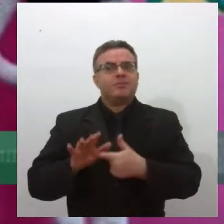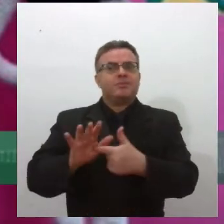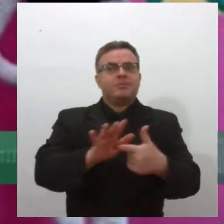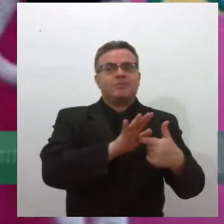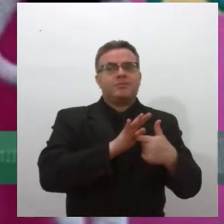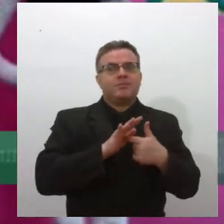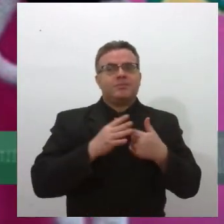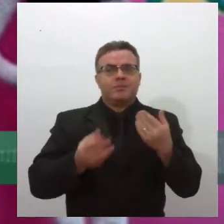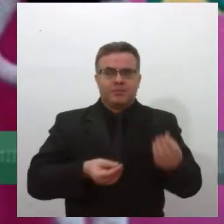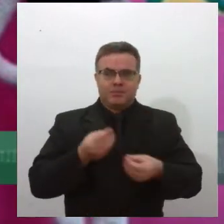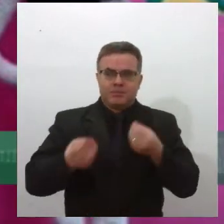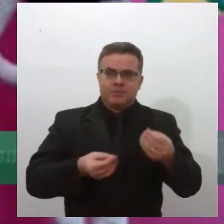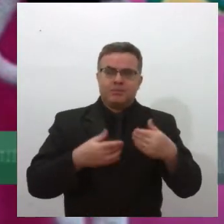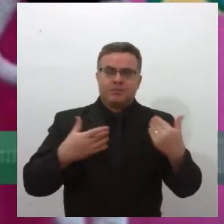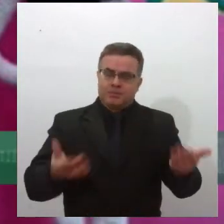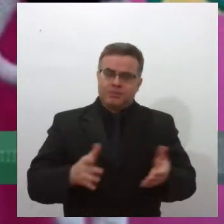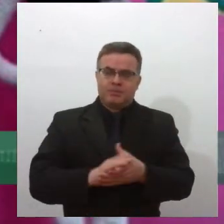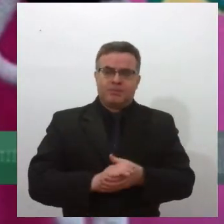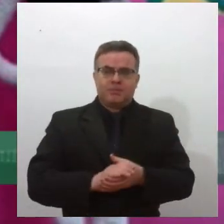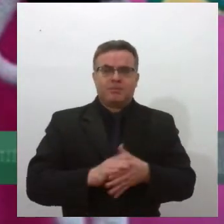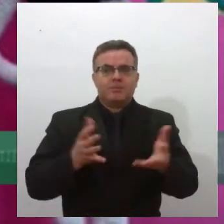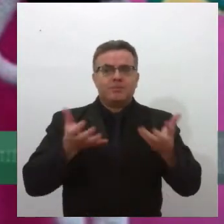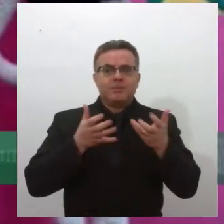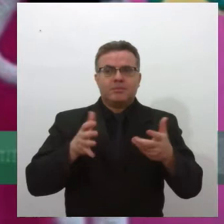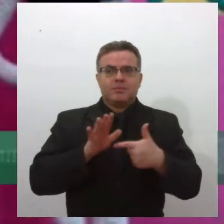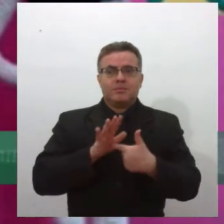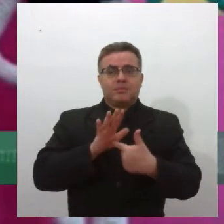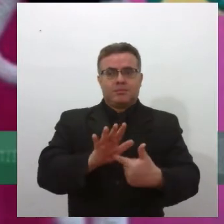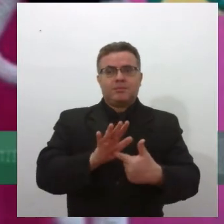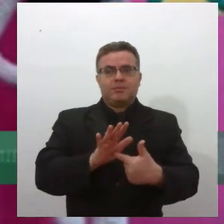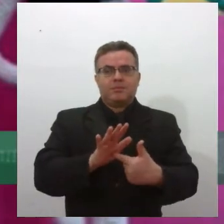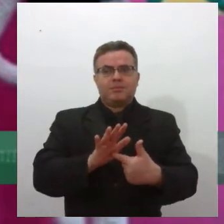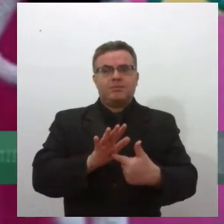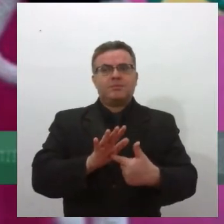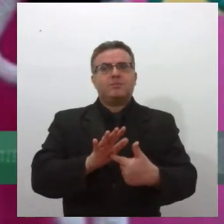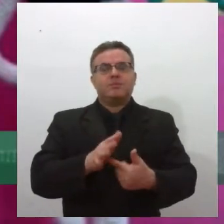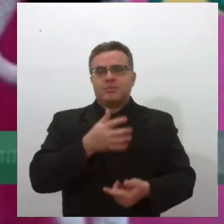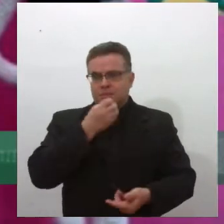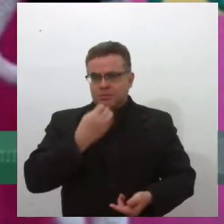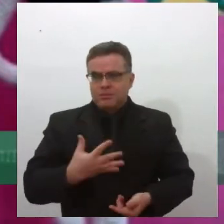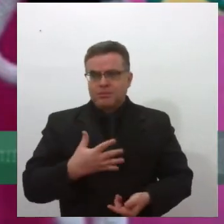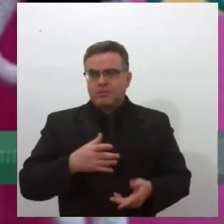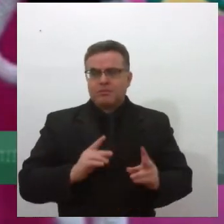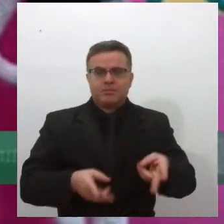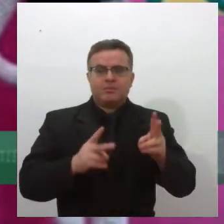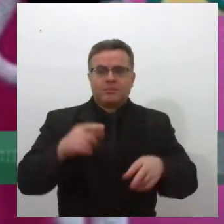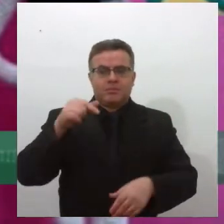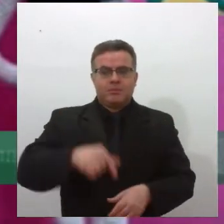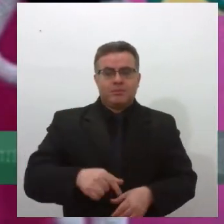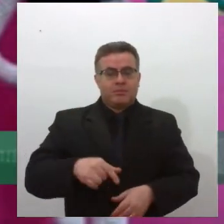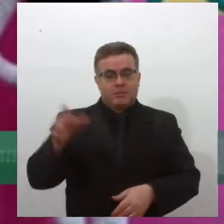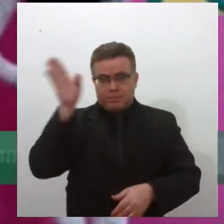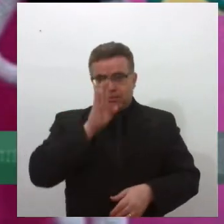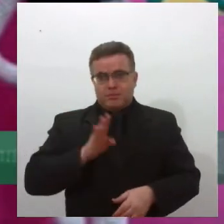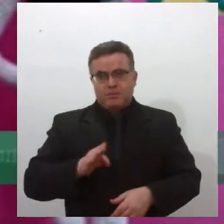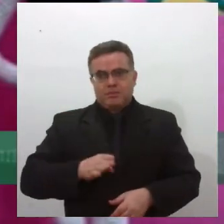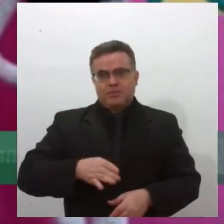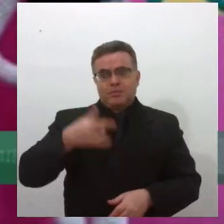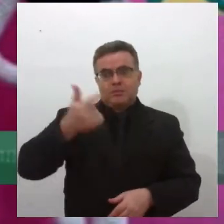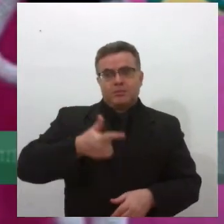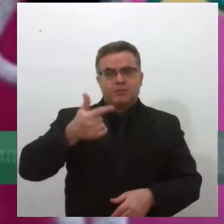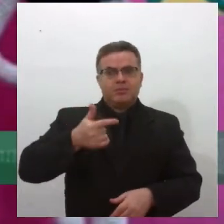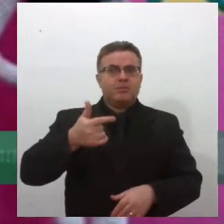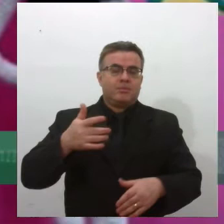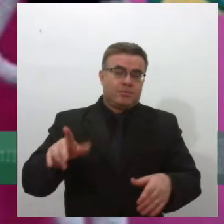transplantada. Mas também quero destacar aqui algo muito positivo, né? O Brasil é o segundo país que